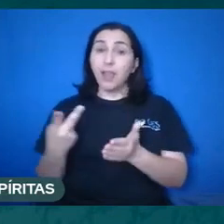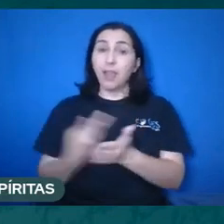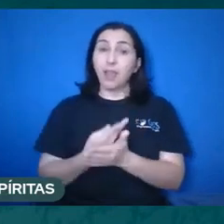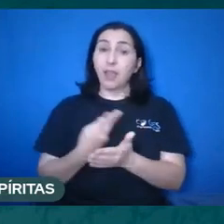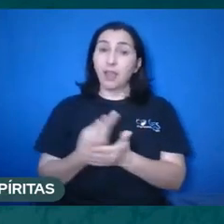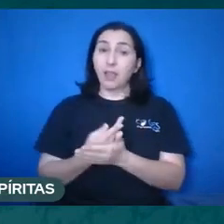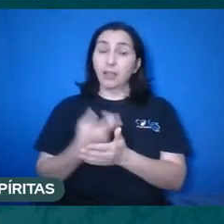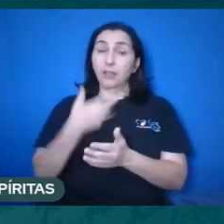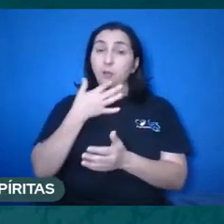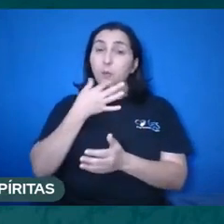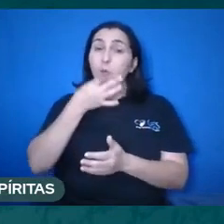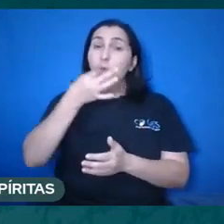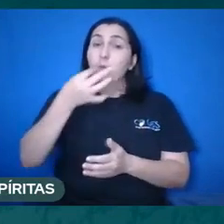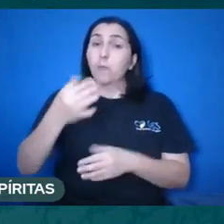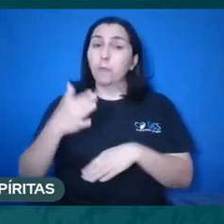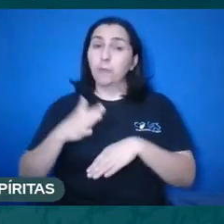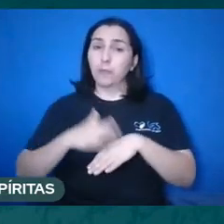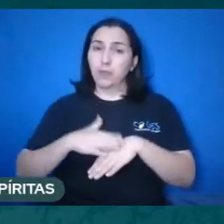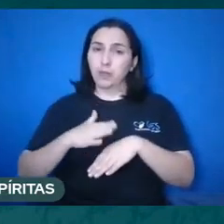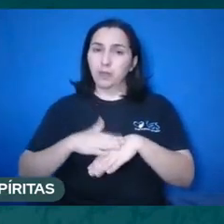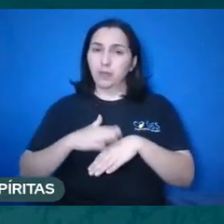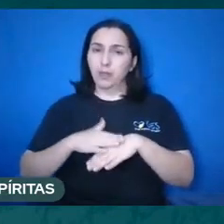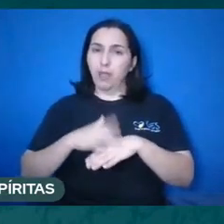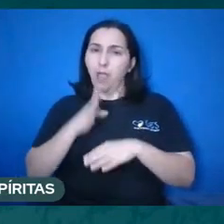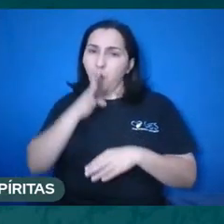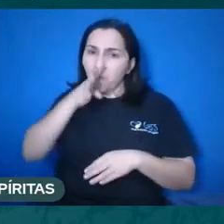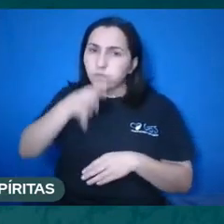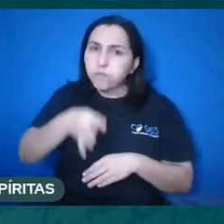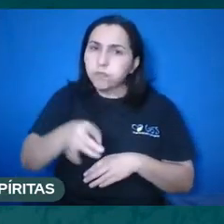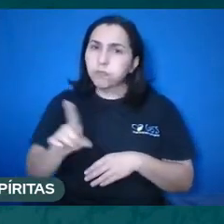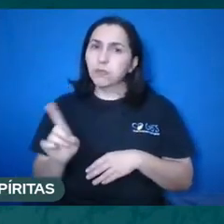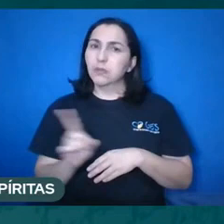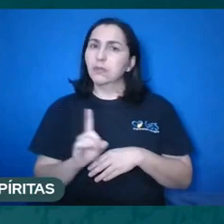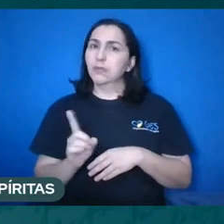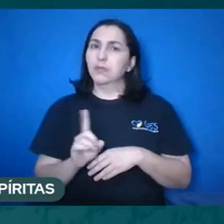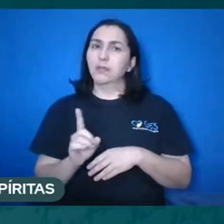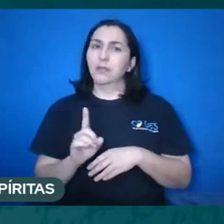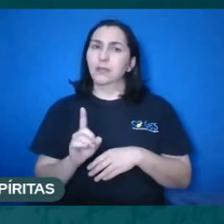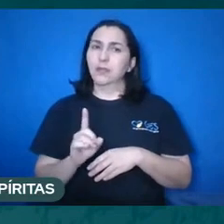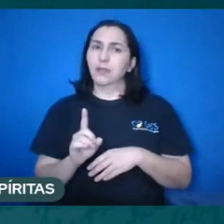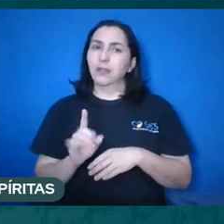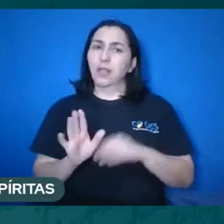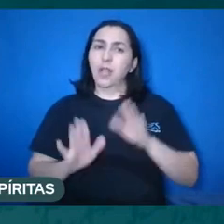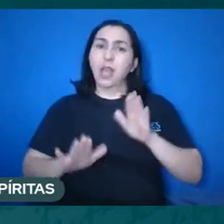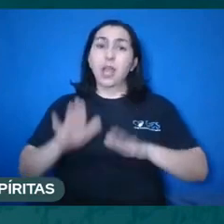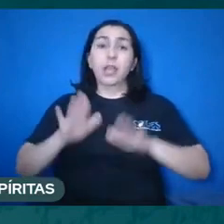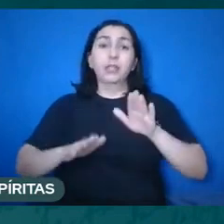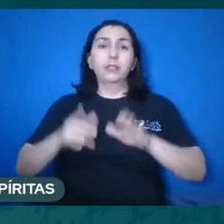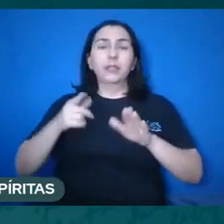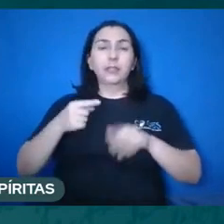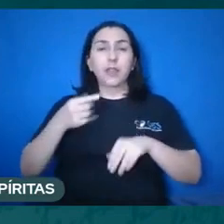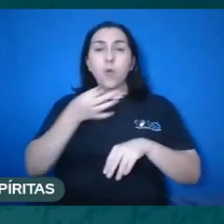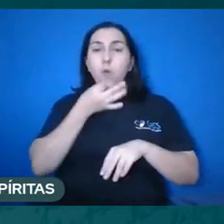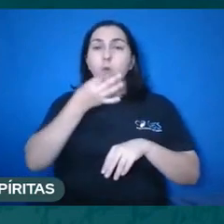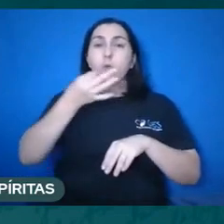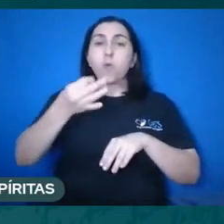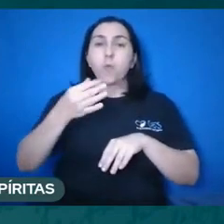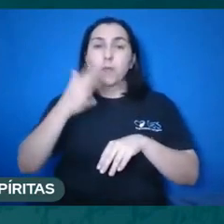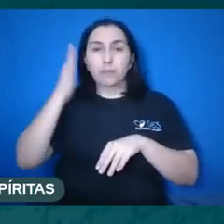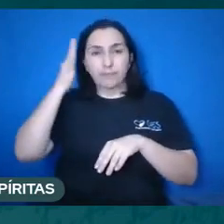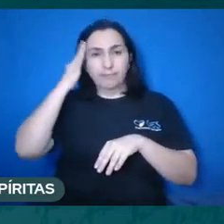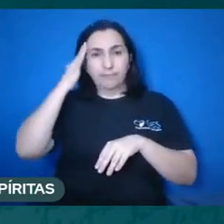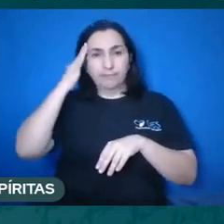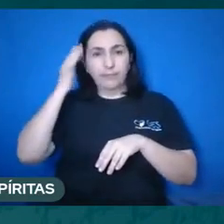os nossos pensamentos e os nossos julgamentos, e muitas vezes se tratam só de pensamentos, só julgamentos,